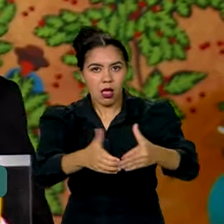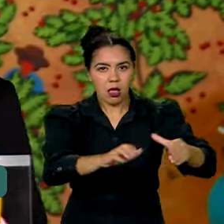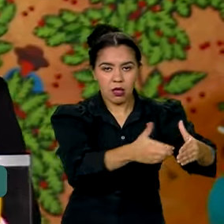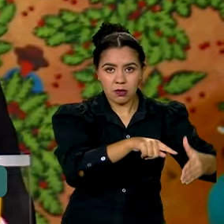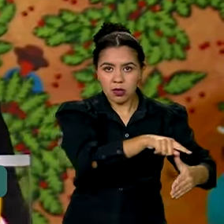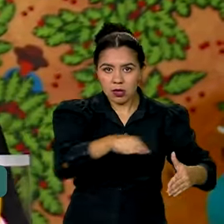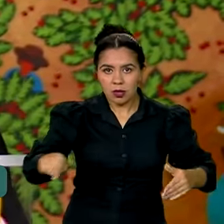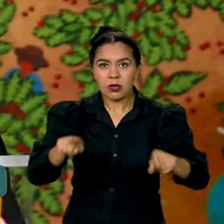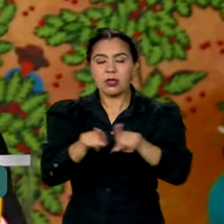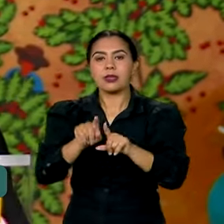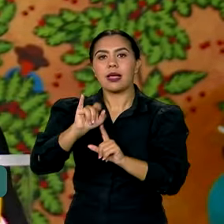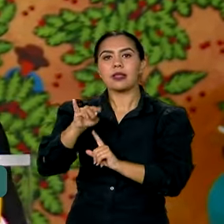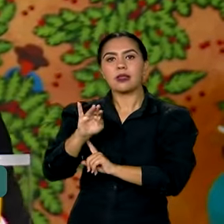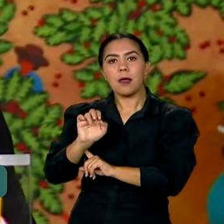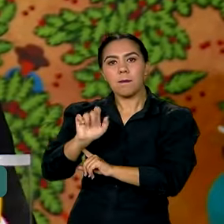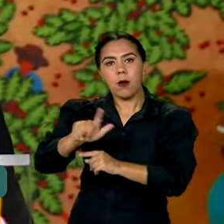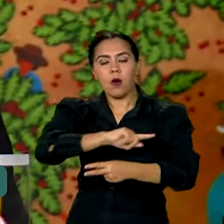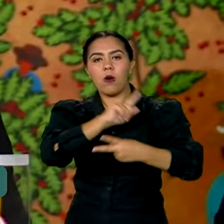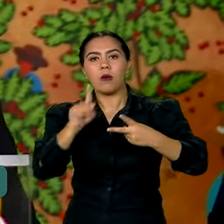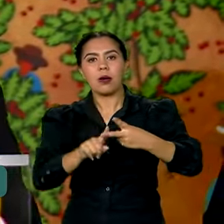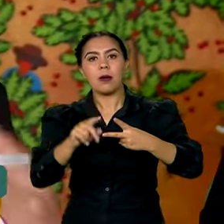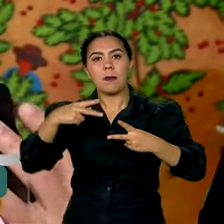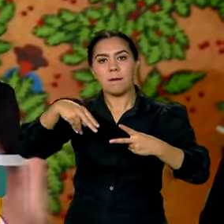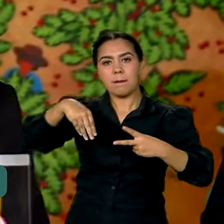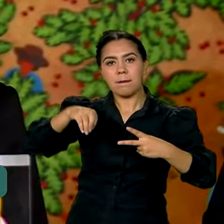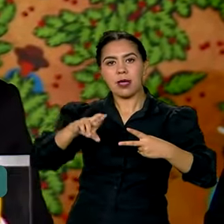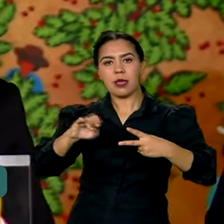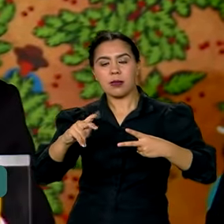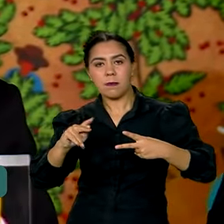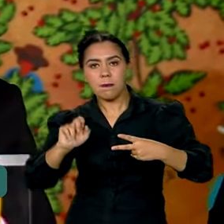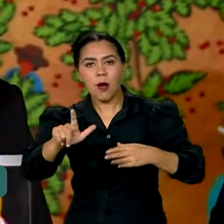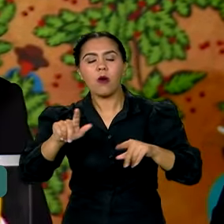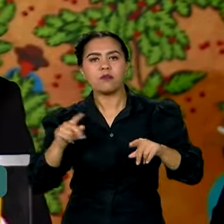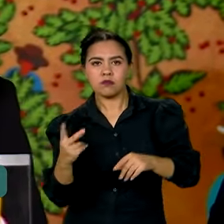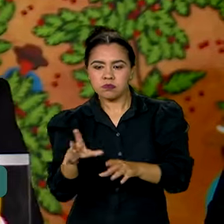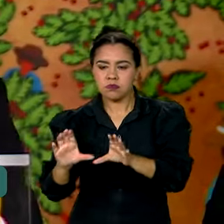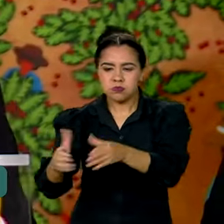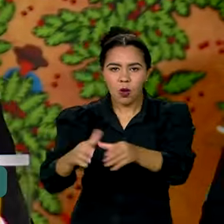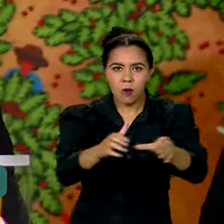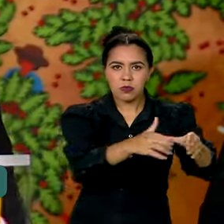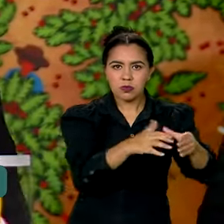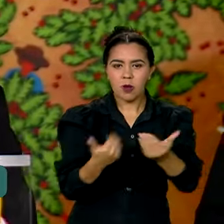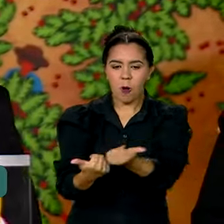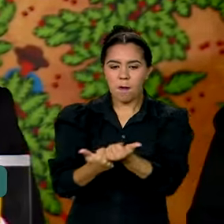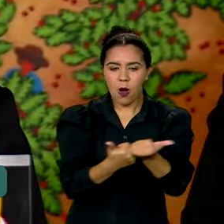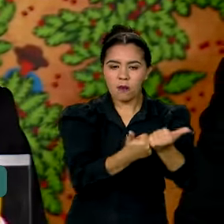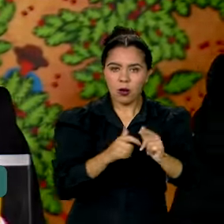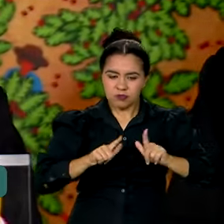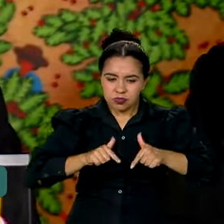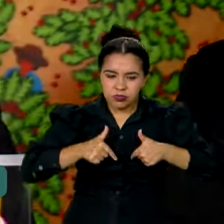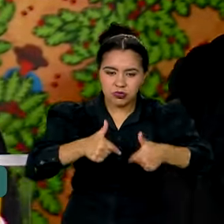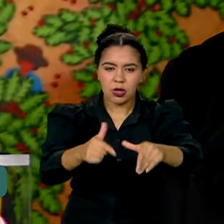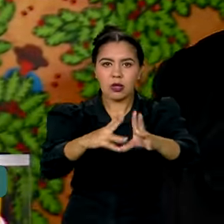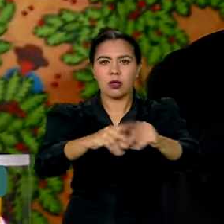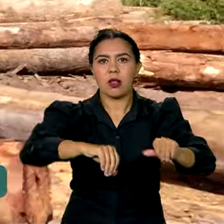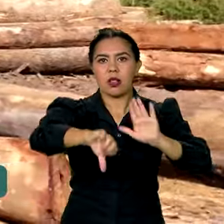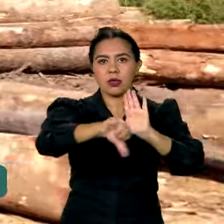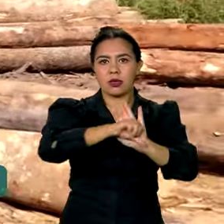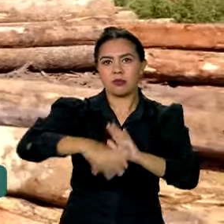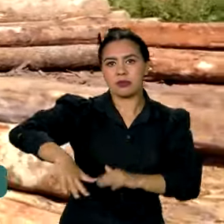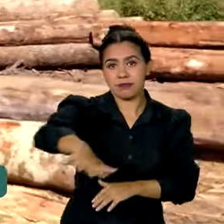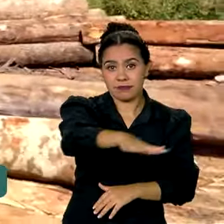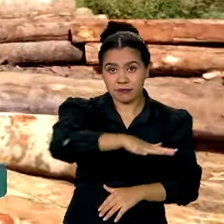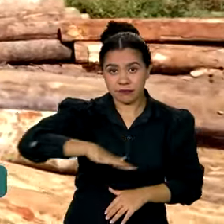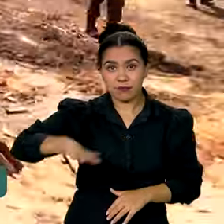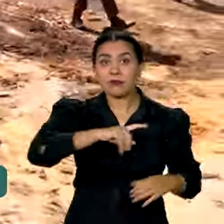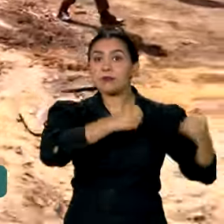Meripol, da Interpol, da Europol, fazendo, de fato, um grande processo de integração e de enfrentamento ao crime organizado na região. São